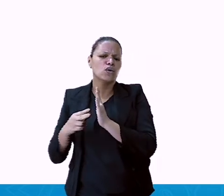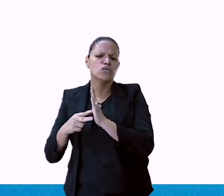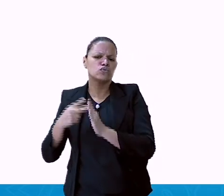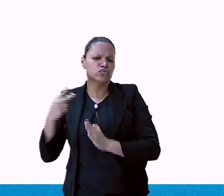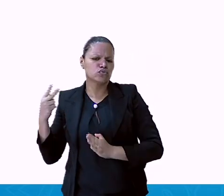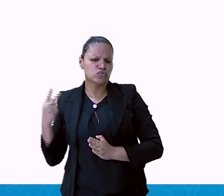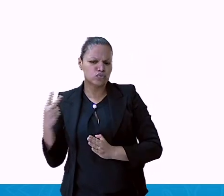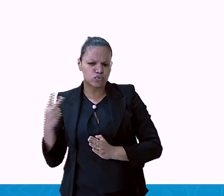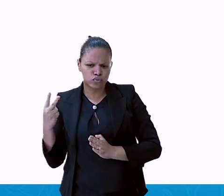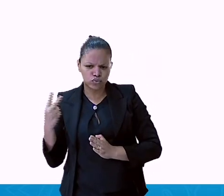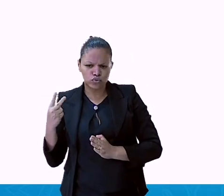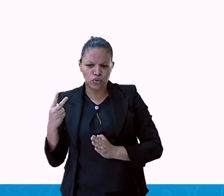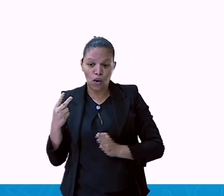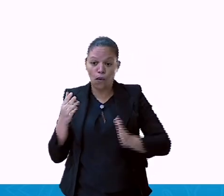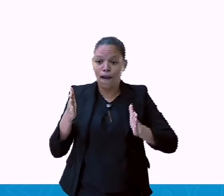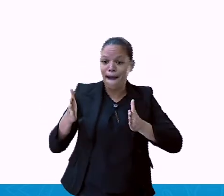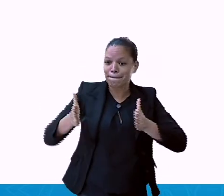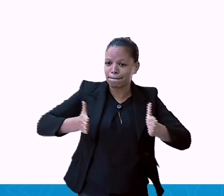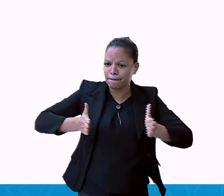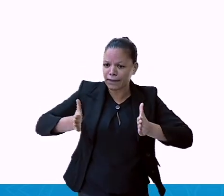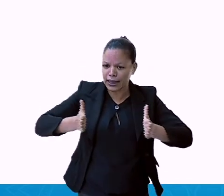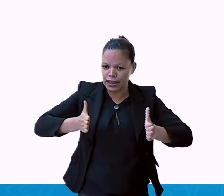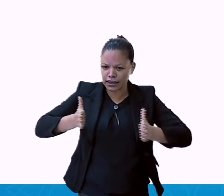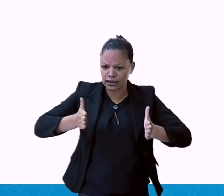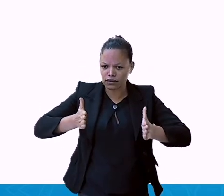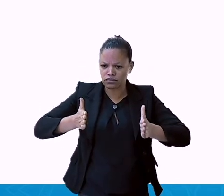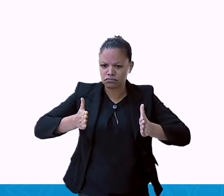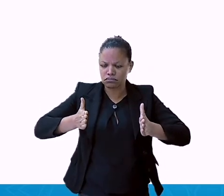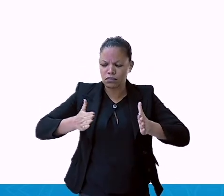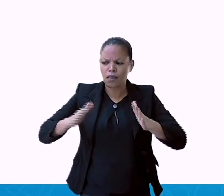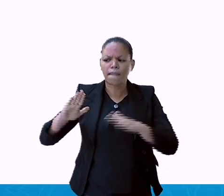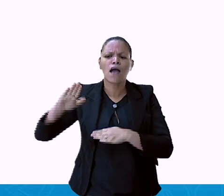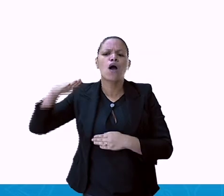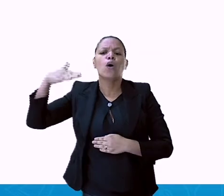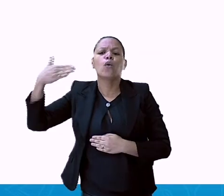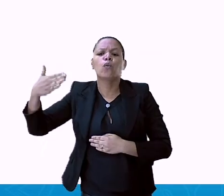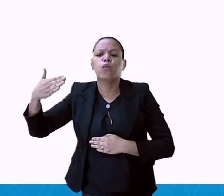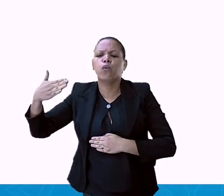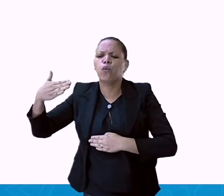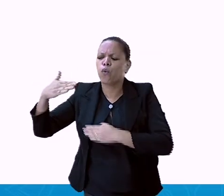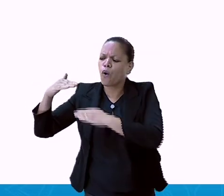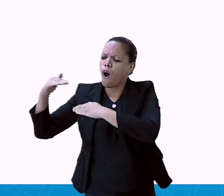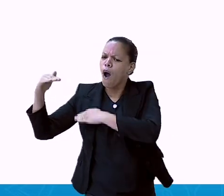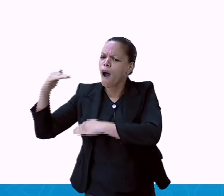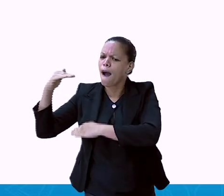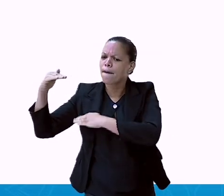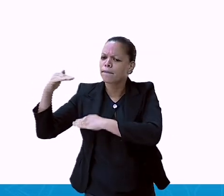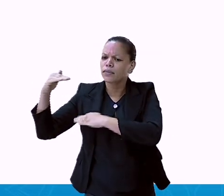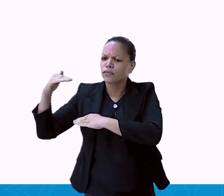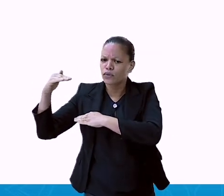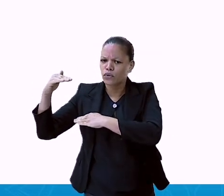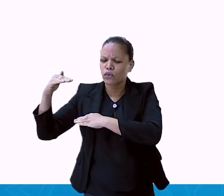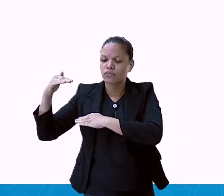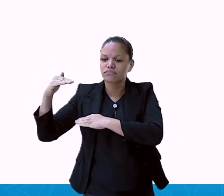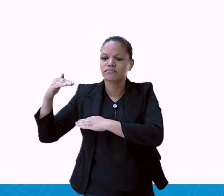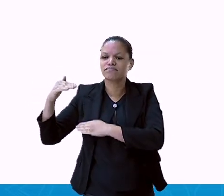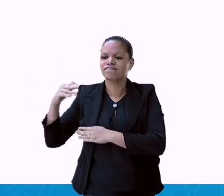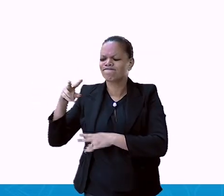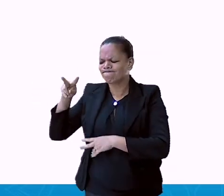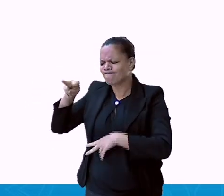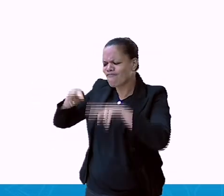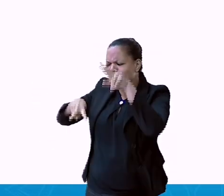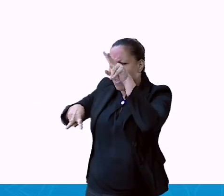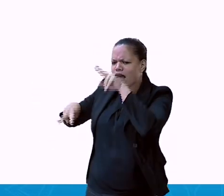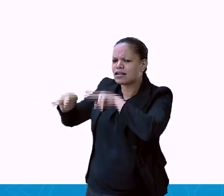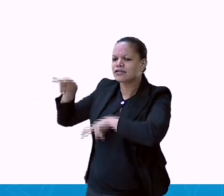Qual a especialidade que teve aumento? Então, se a gente analisar, nós vamos ter aqui, ó, a cardiologia.